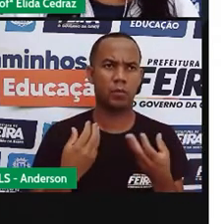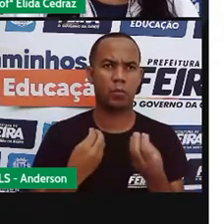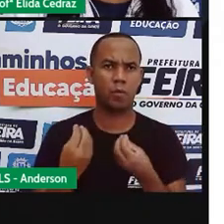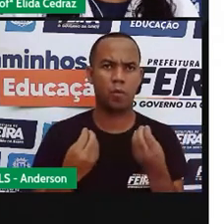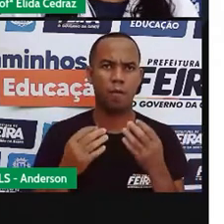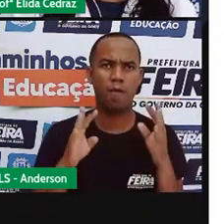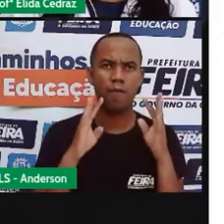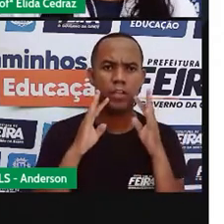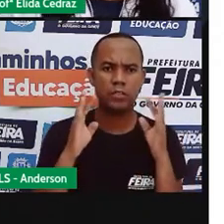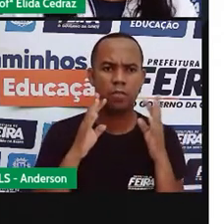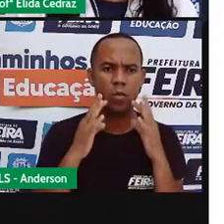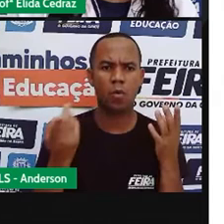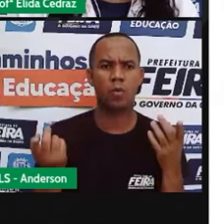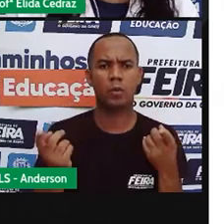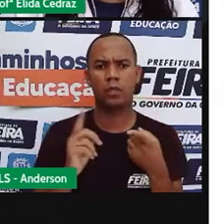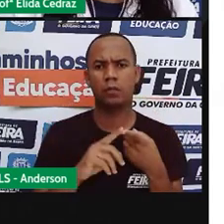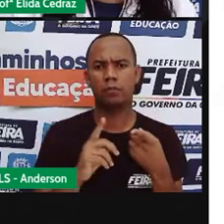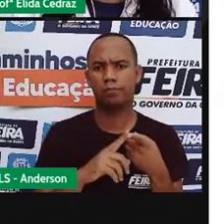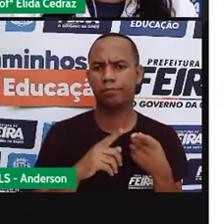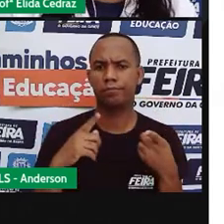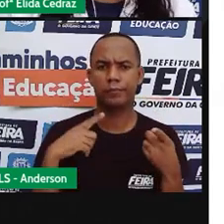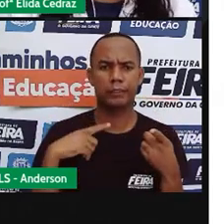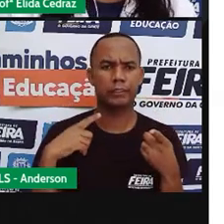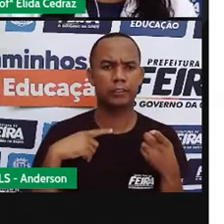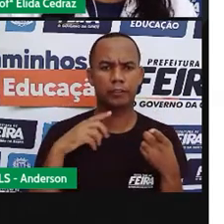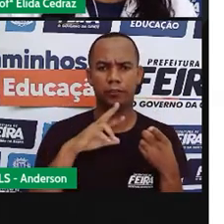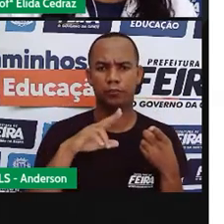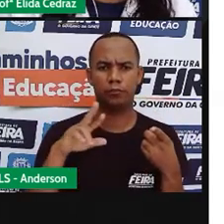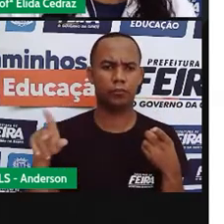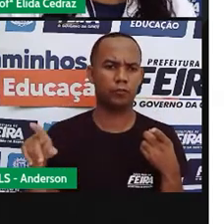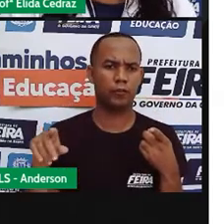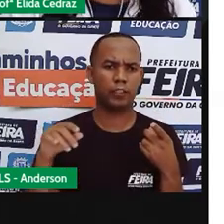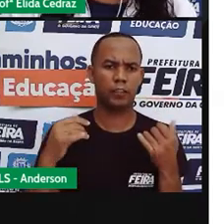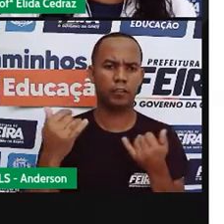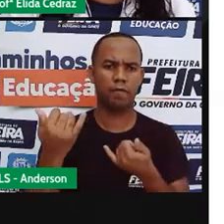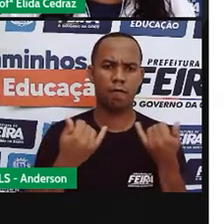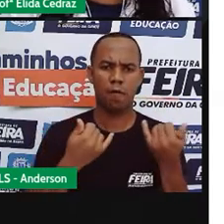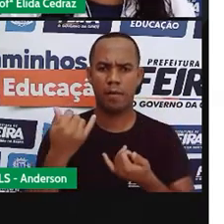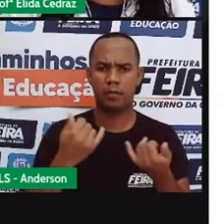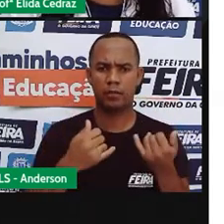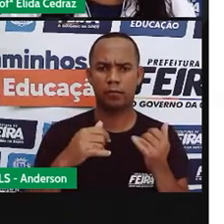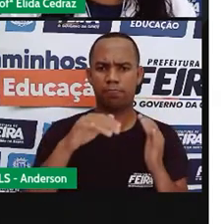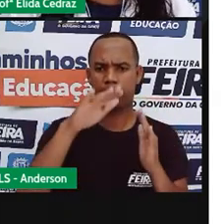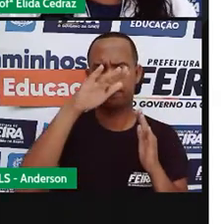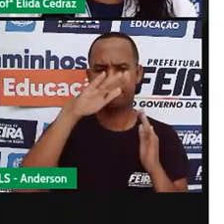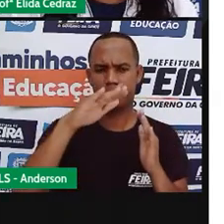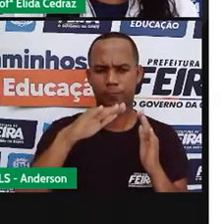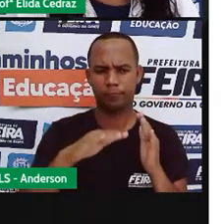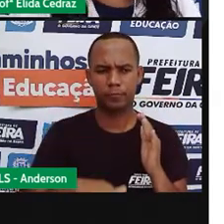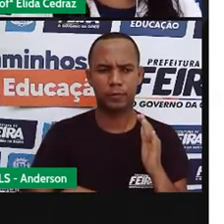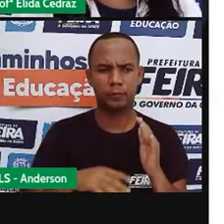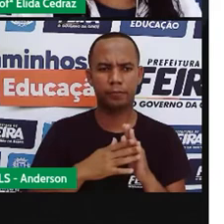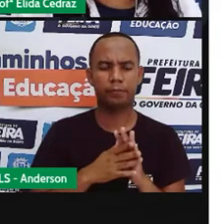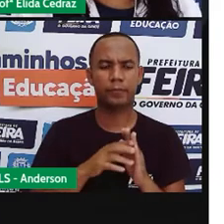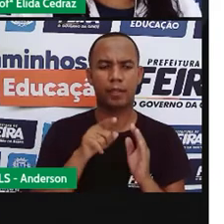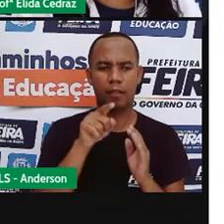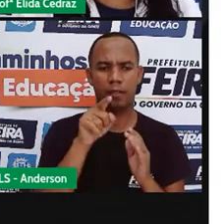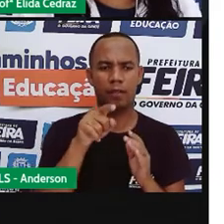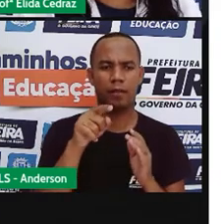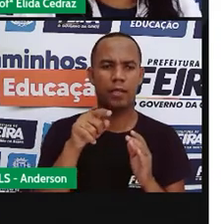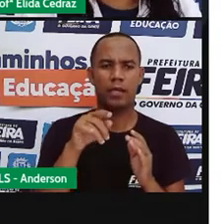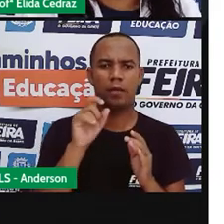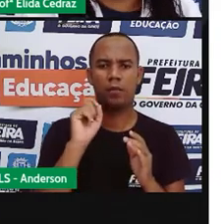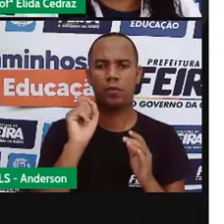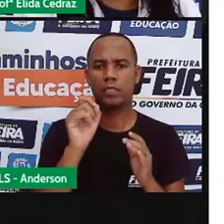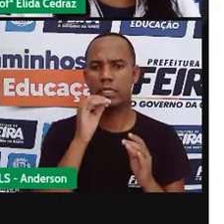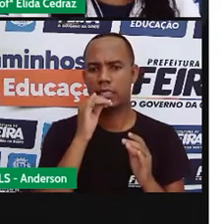facebook também o facebook tem páginas específicas de informação eles não são